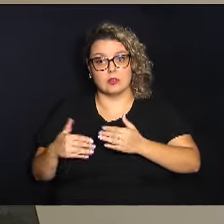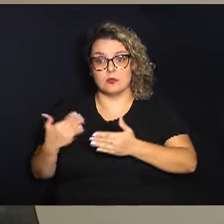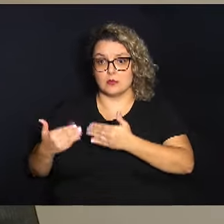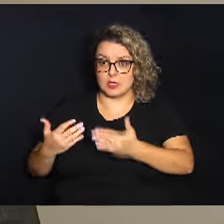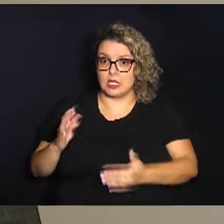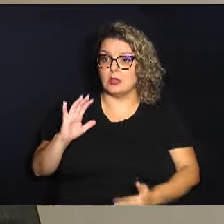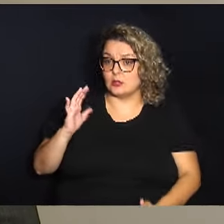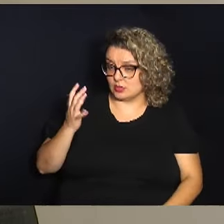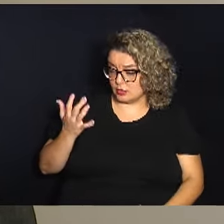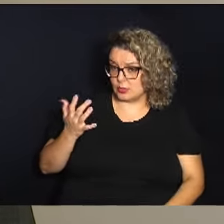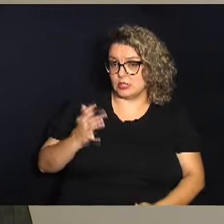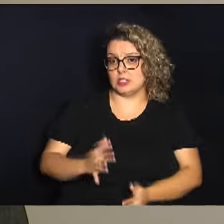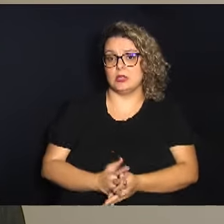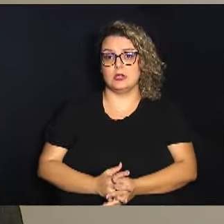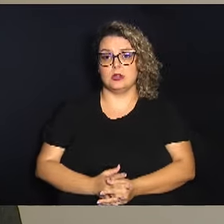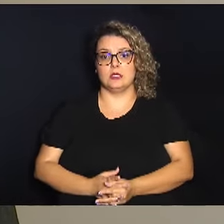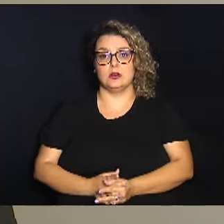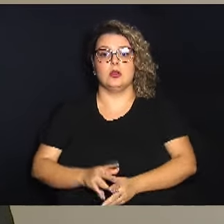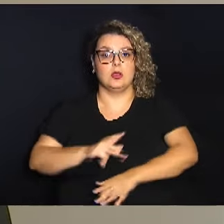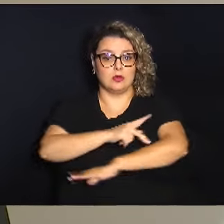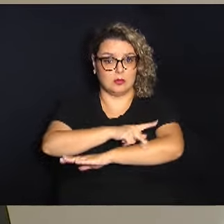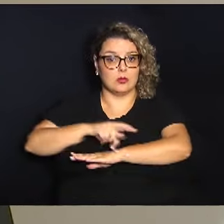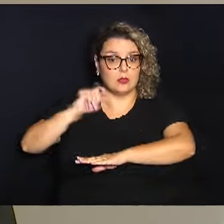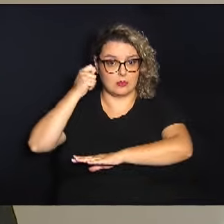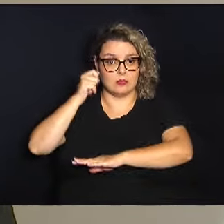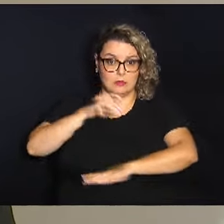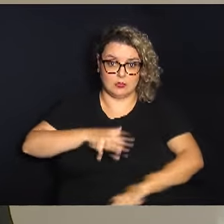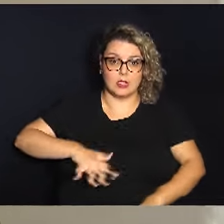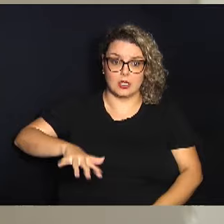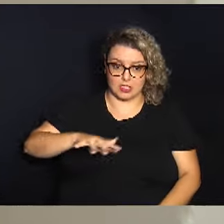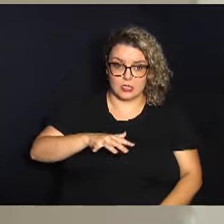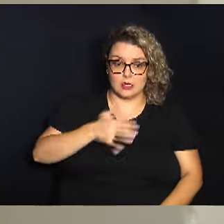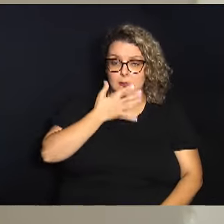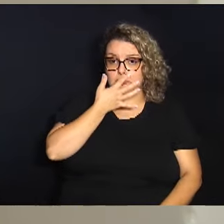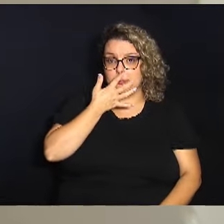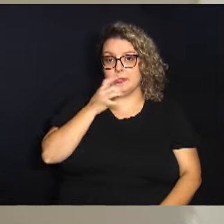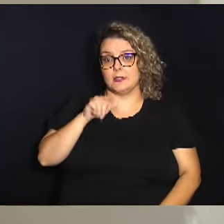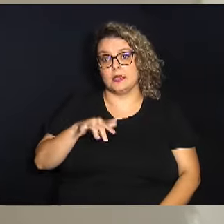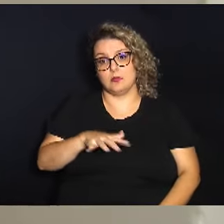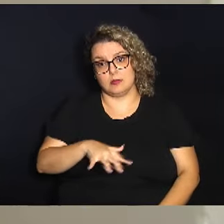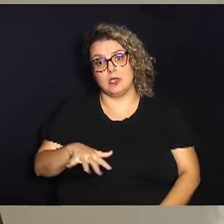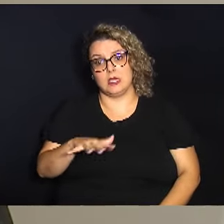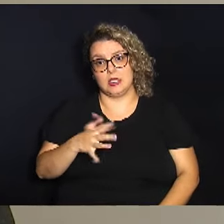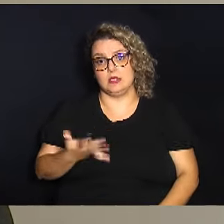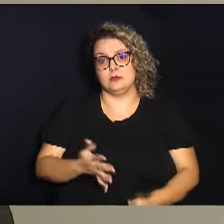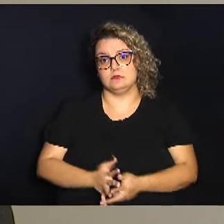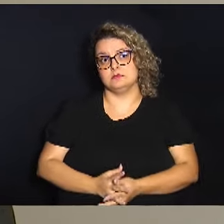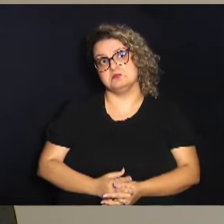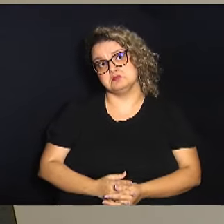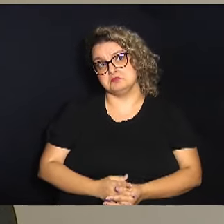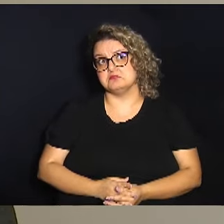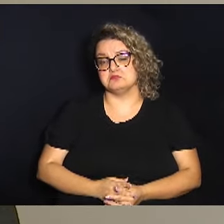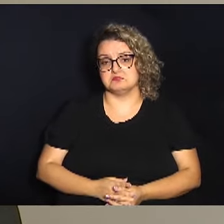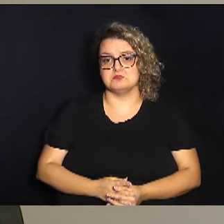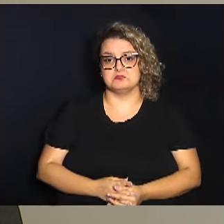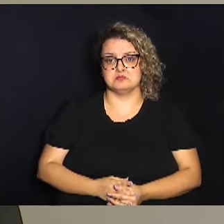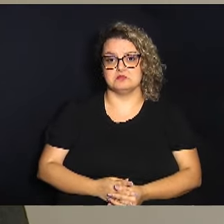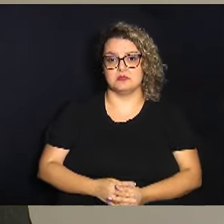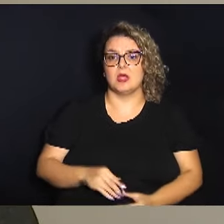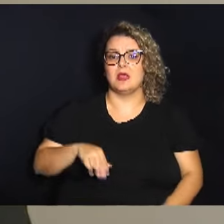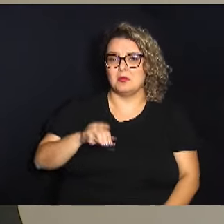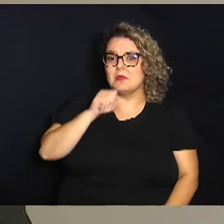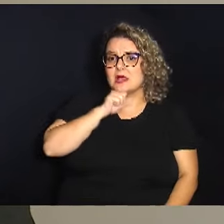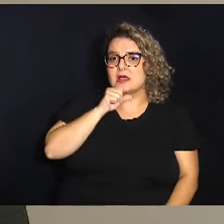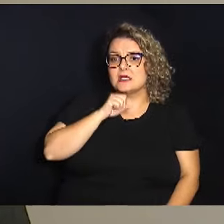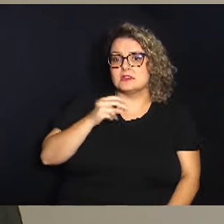já em andamento para a pavimentação asfáltica naquela região, que é uma das regiões mais